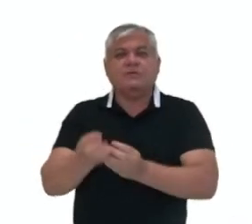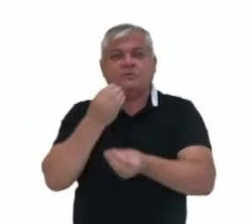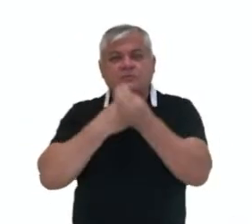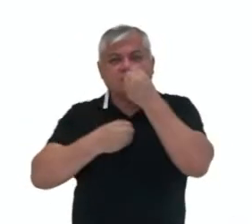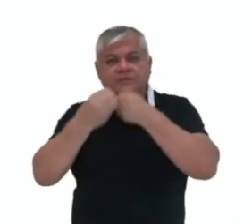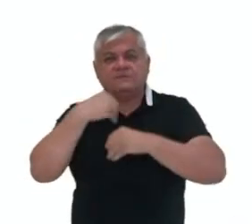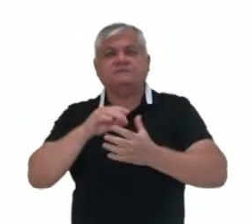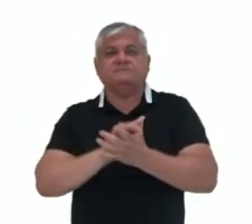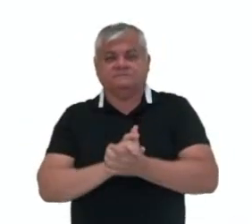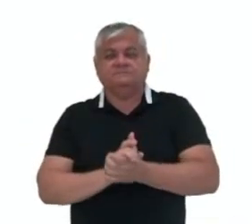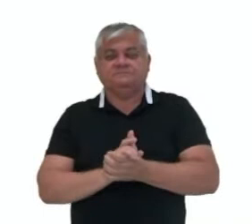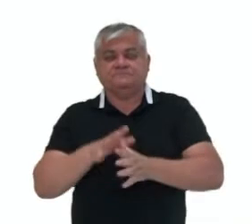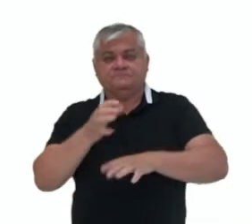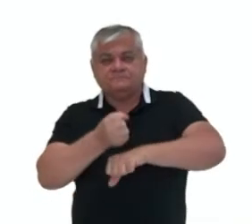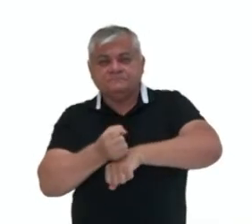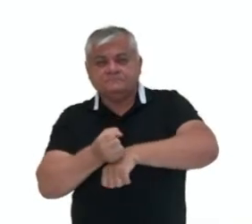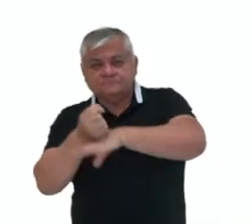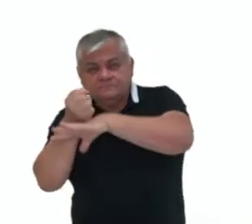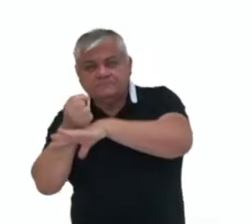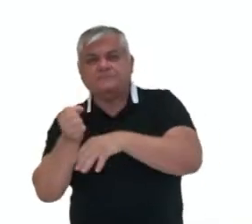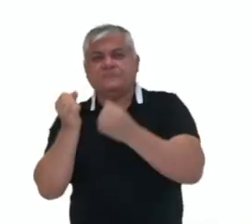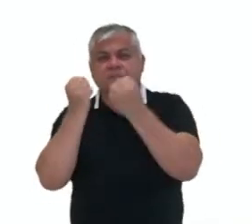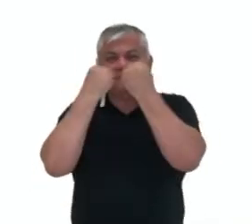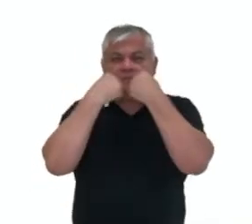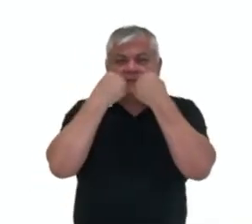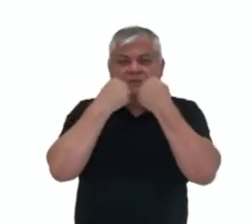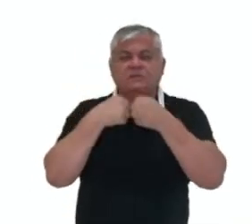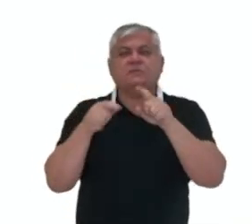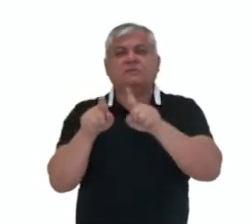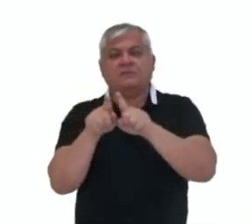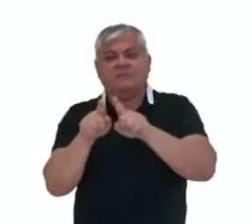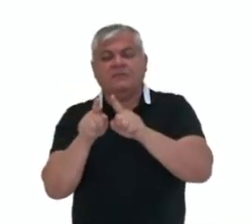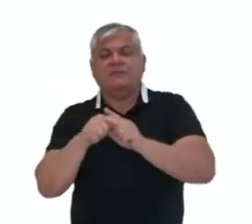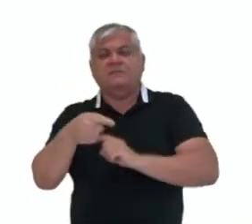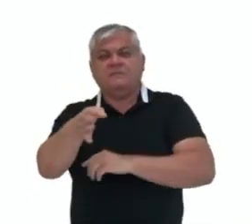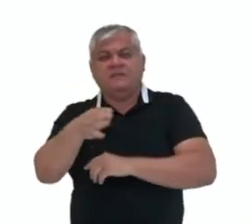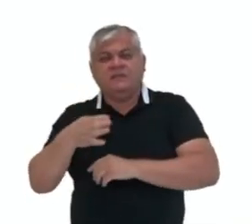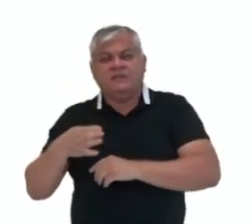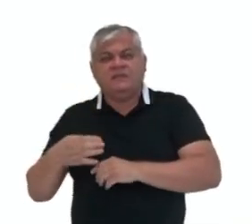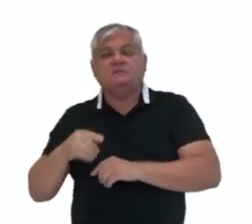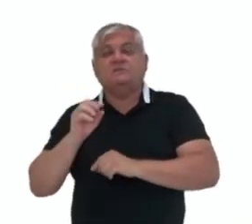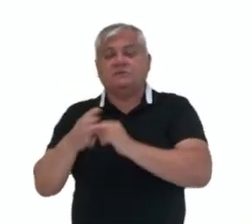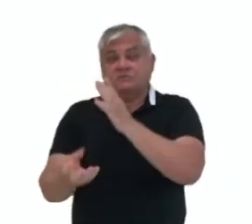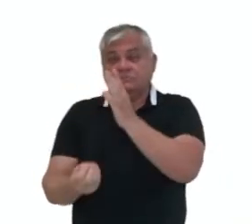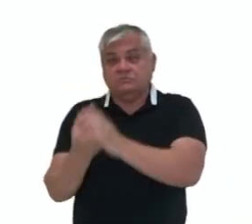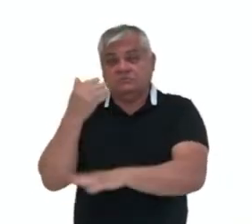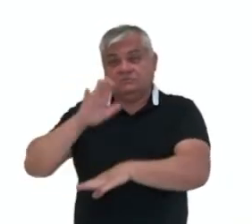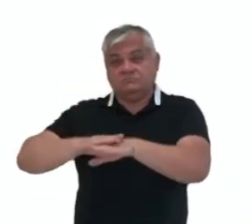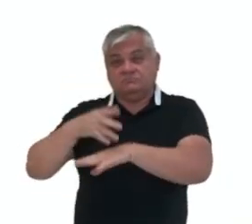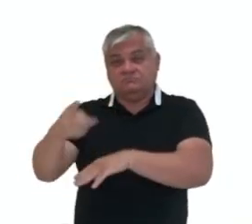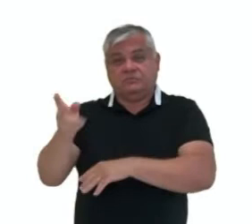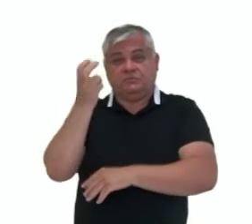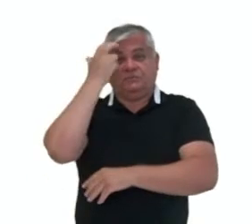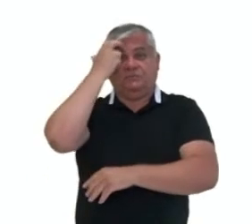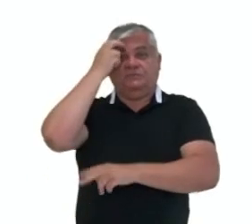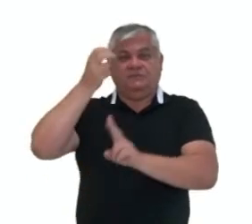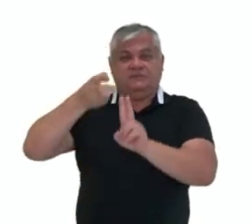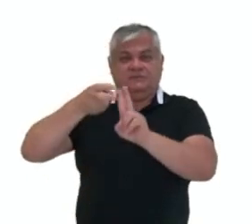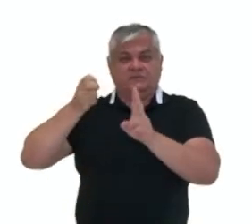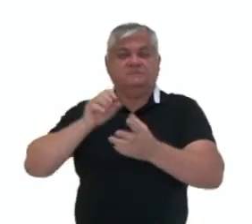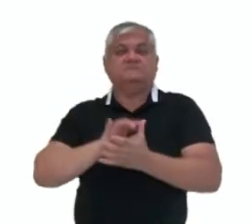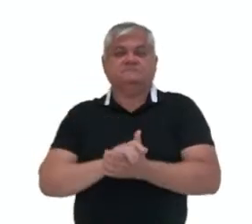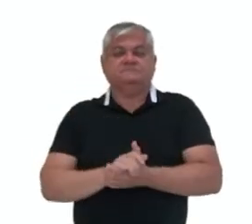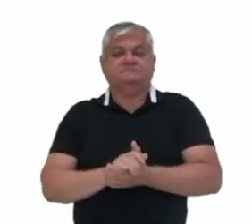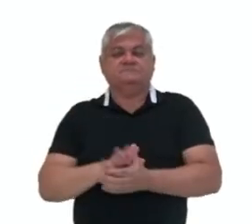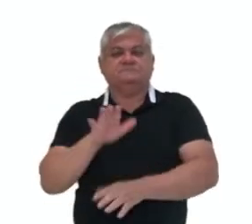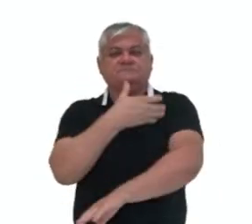da mandioca, do milho, bem como o preparo da muqueca, de pirão, de peixe, são origens indígenas. O hábito do dia a dia,